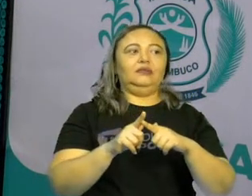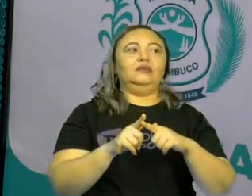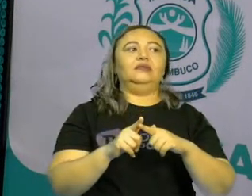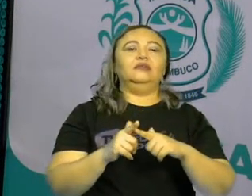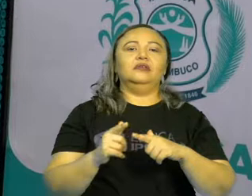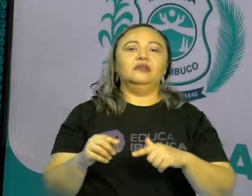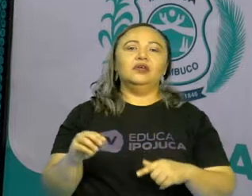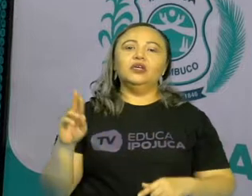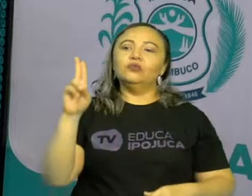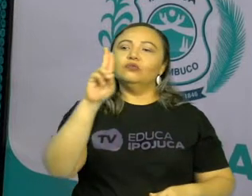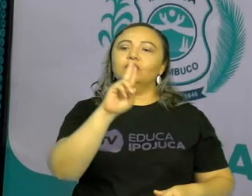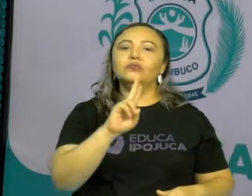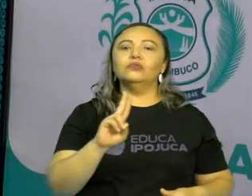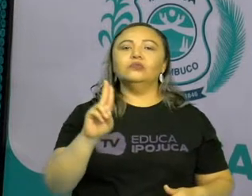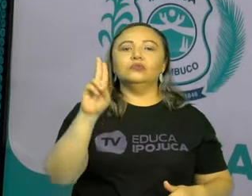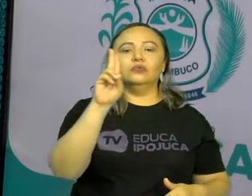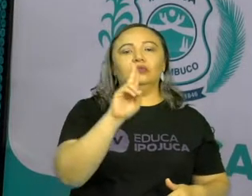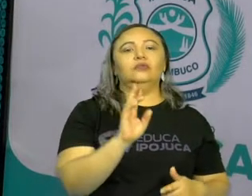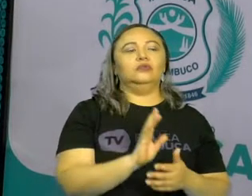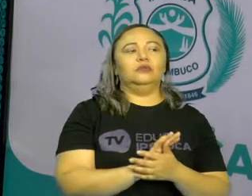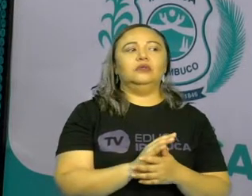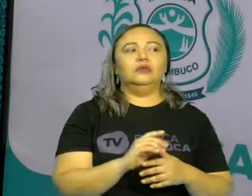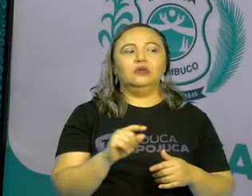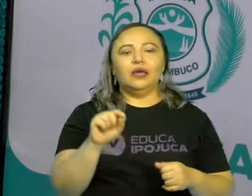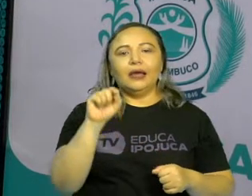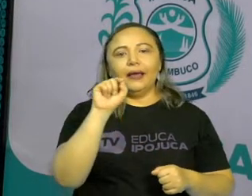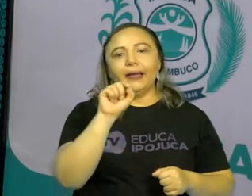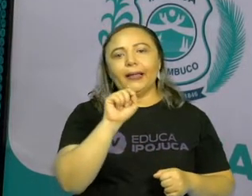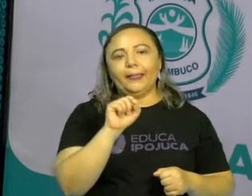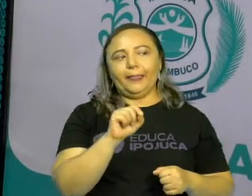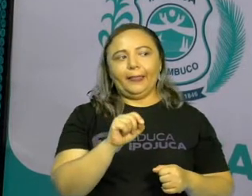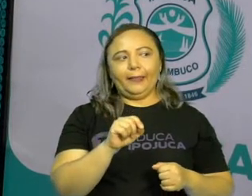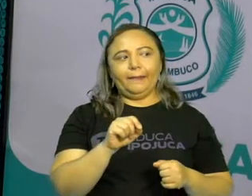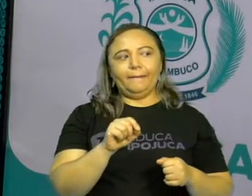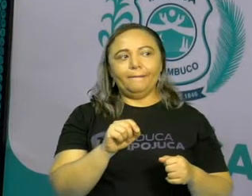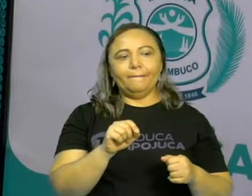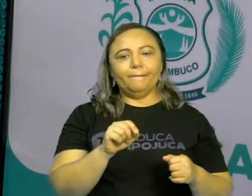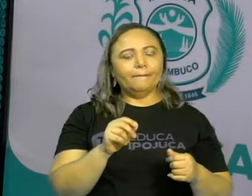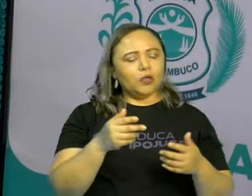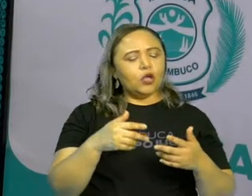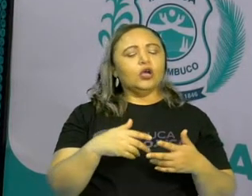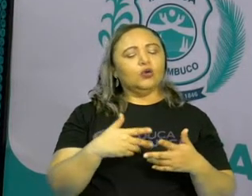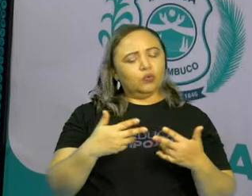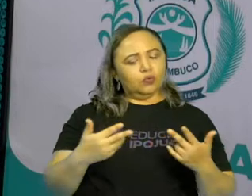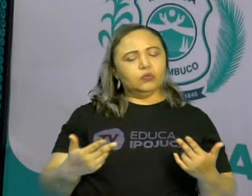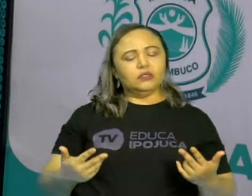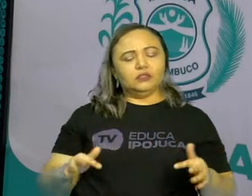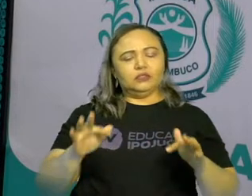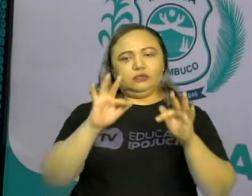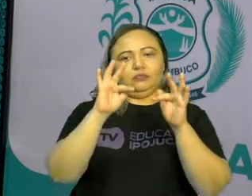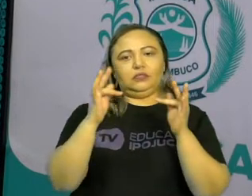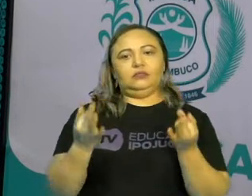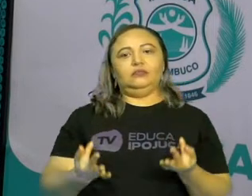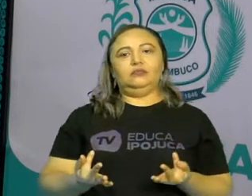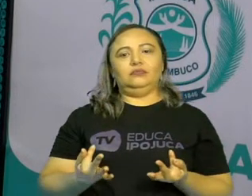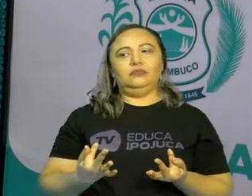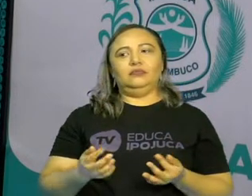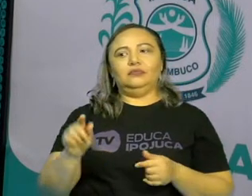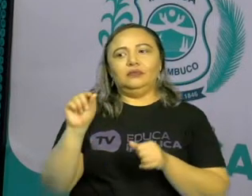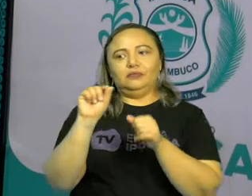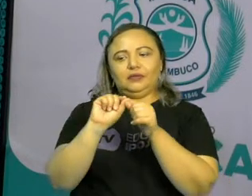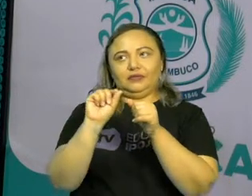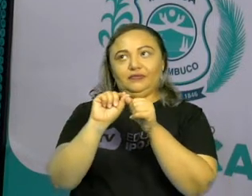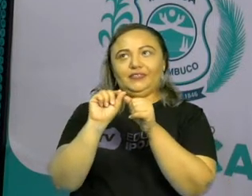utilizam, ou as pessoas utilizam, os materiais mais simples possíveis